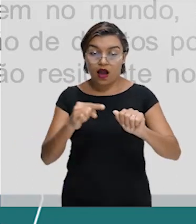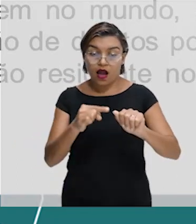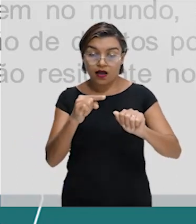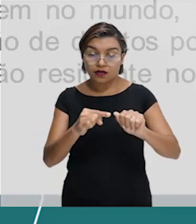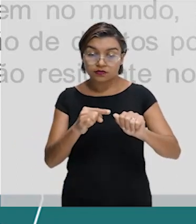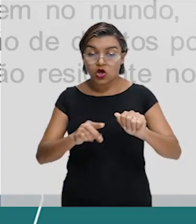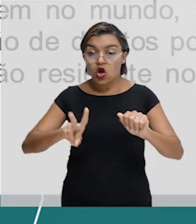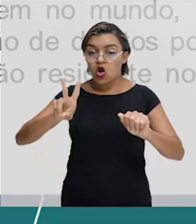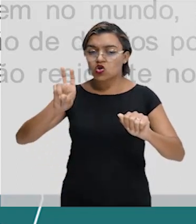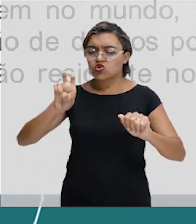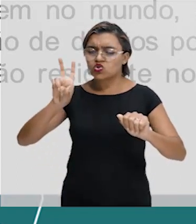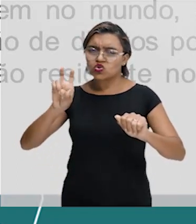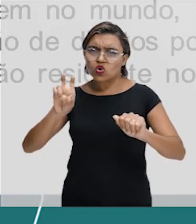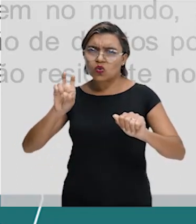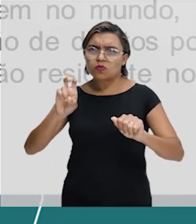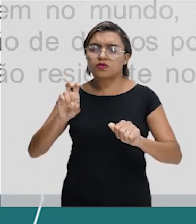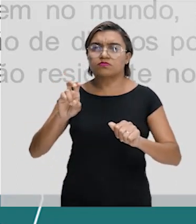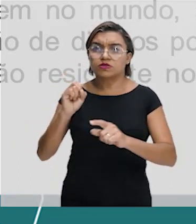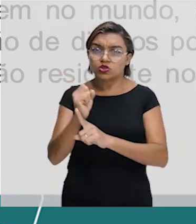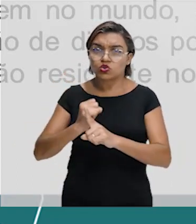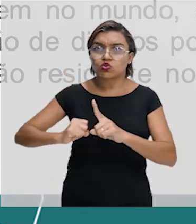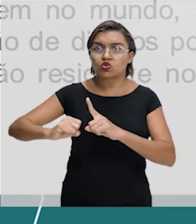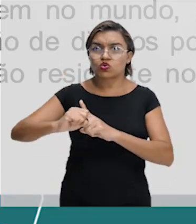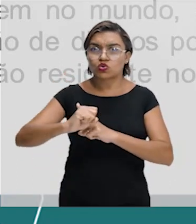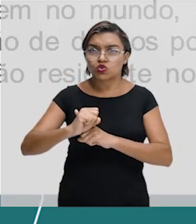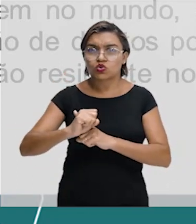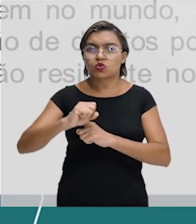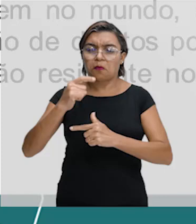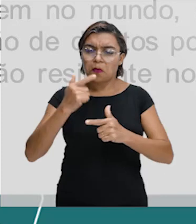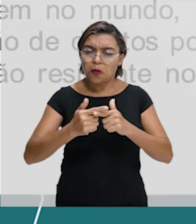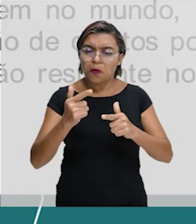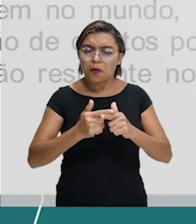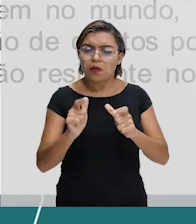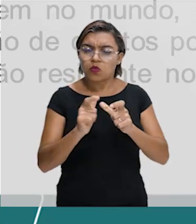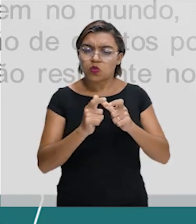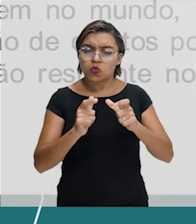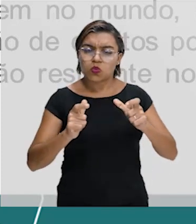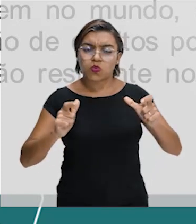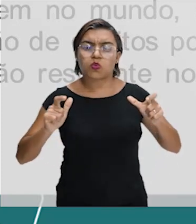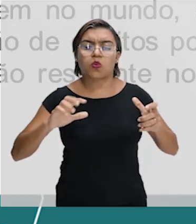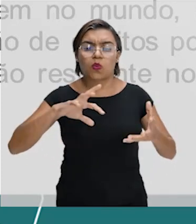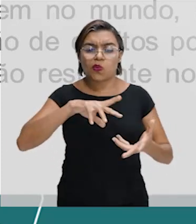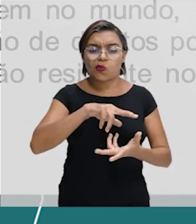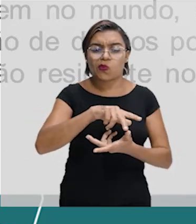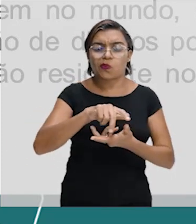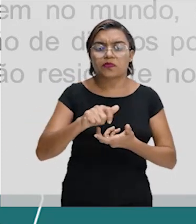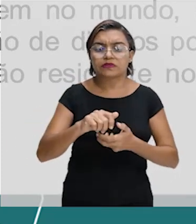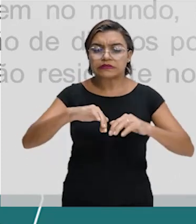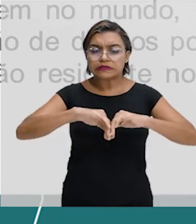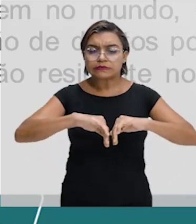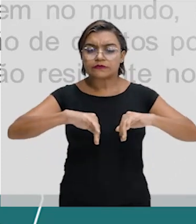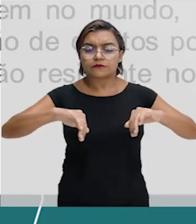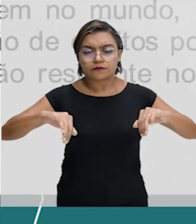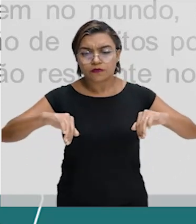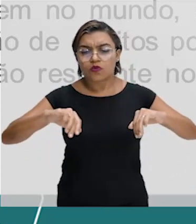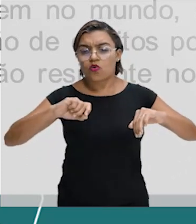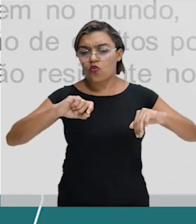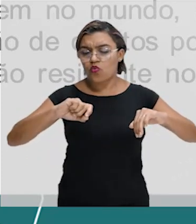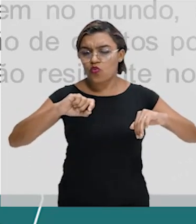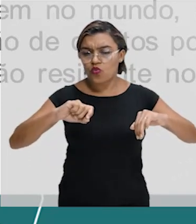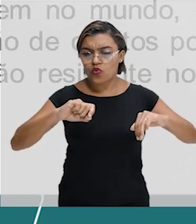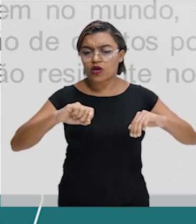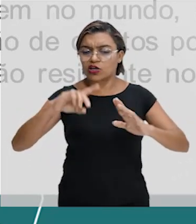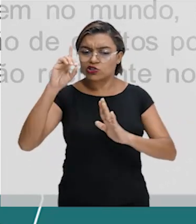respeito aos problemas sociais que crescem no mundo, a noção de segregação associada ao fenômeno da